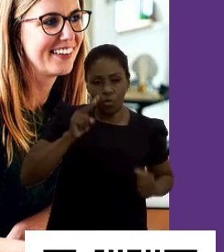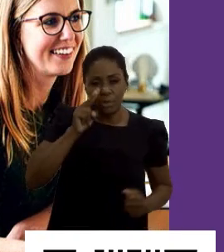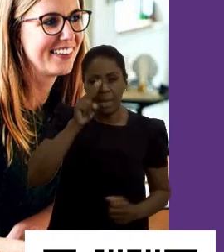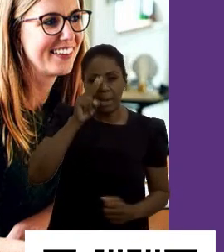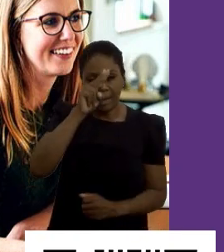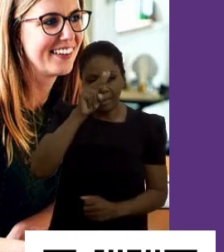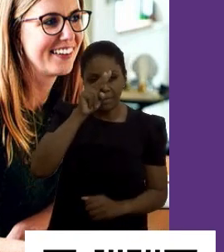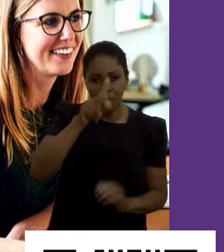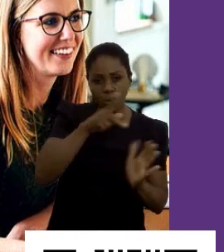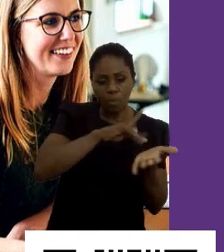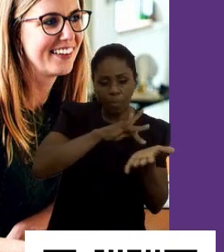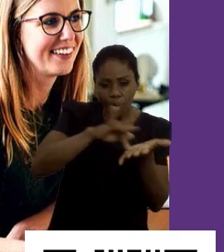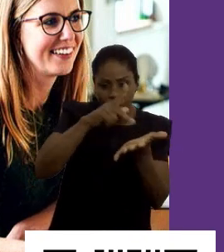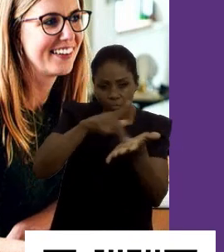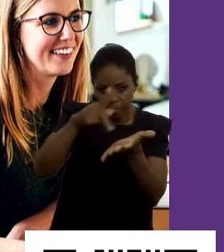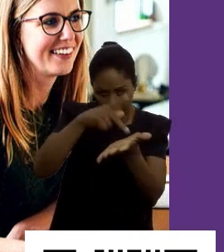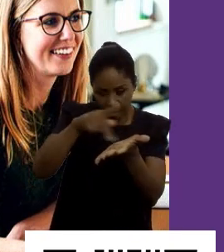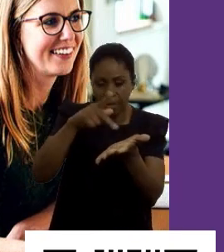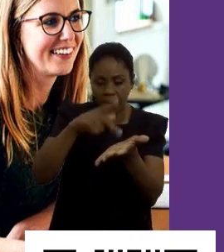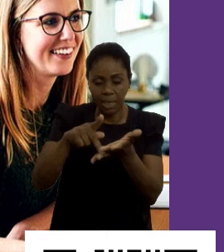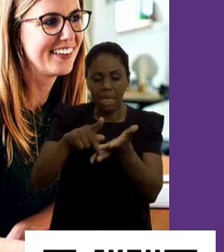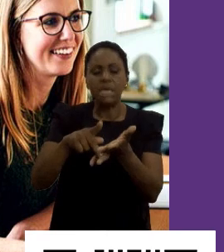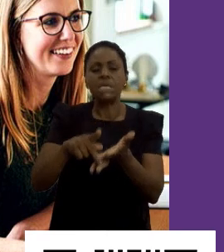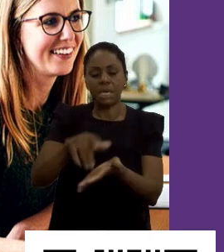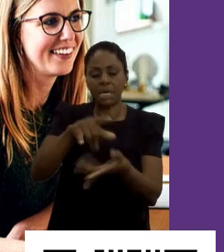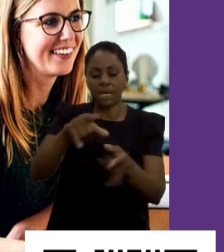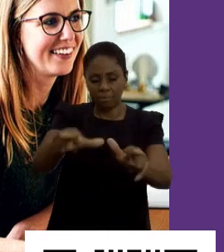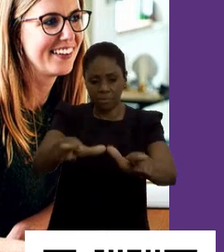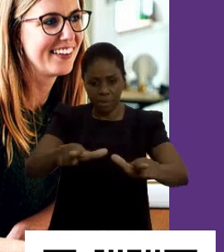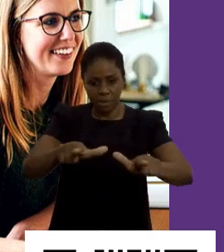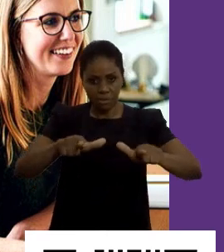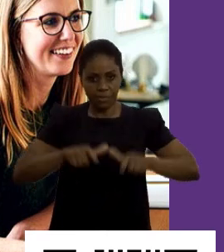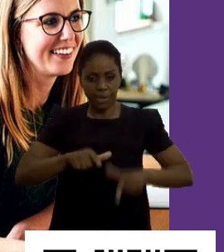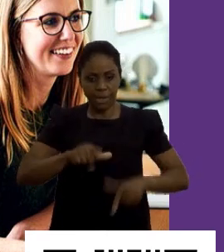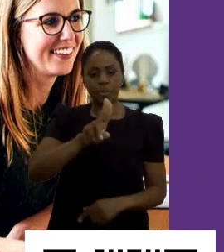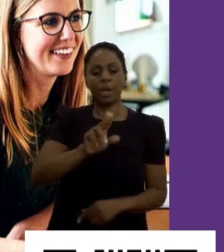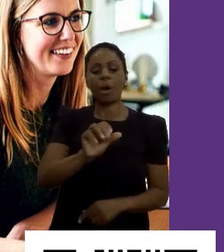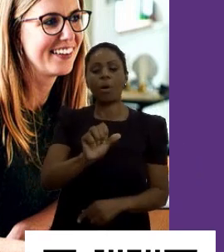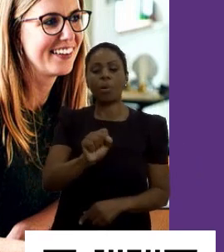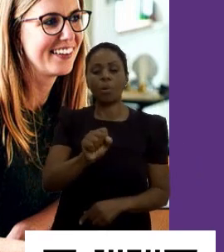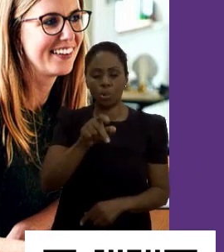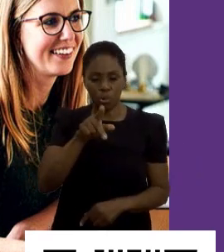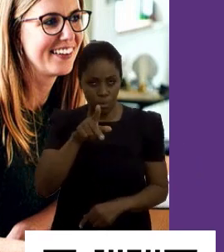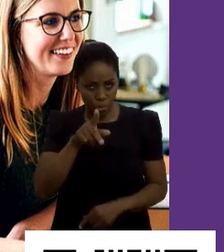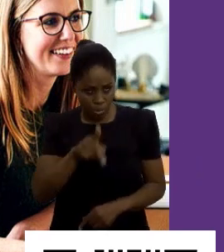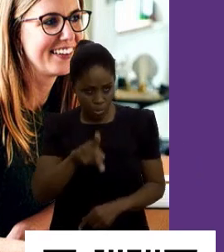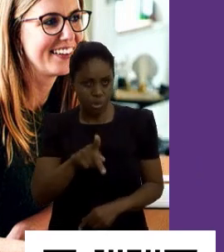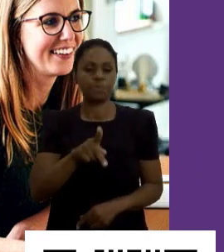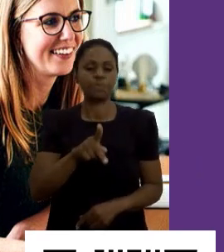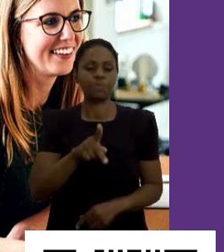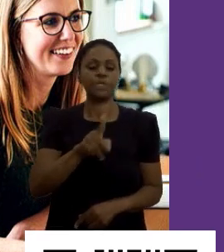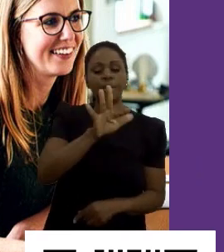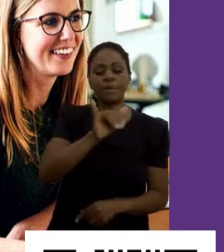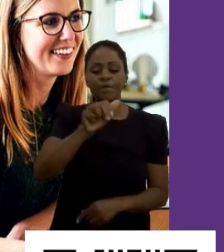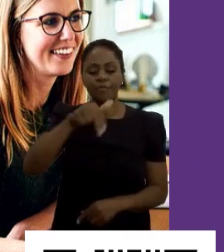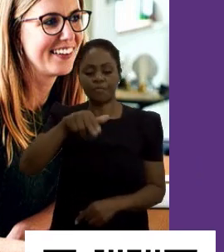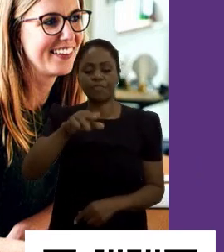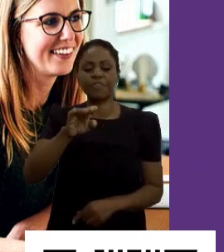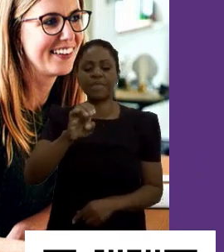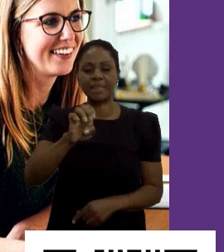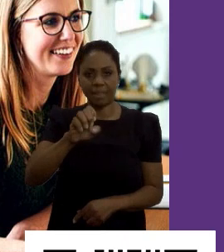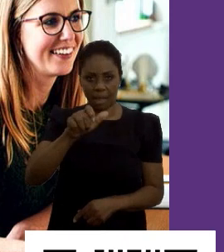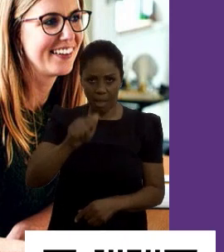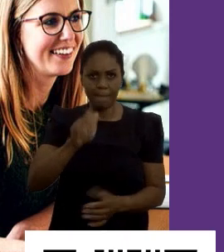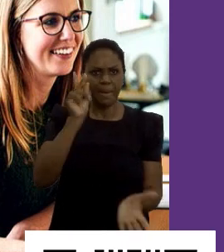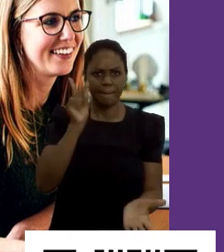certificado pela UFMG e pela USP, né? A FINEP também é uma entidade de pesquisa que certifica, né? Esses